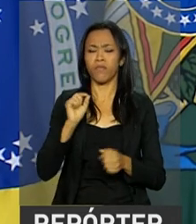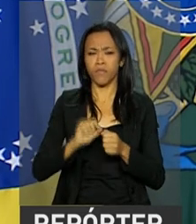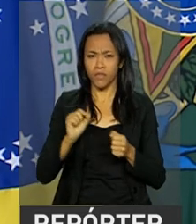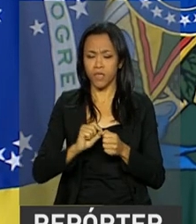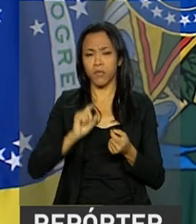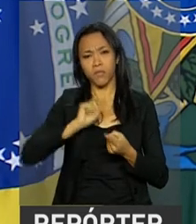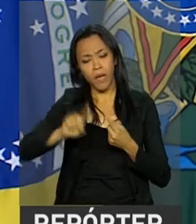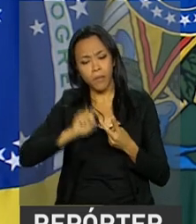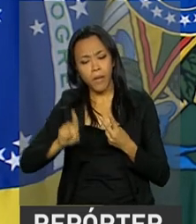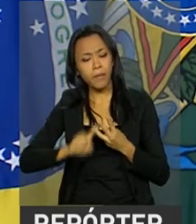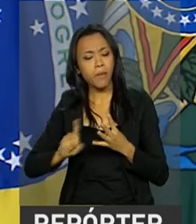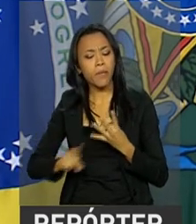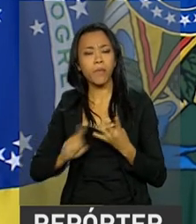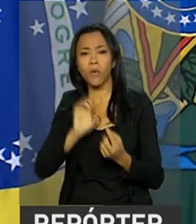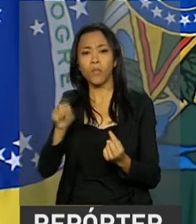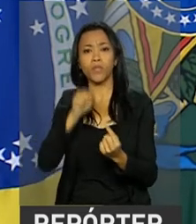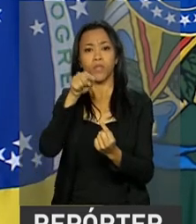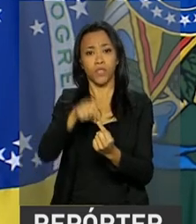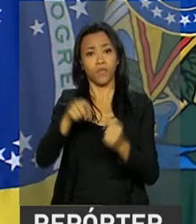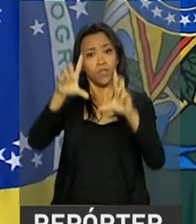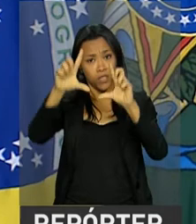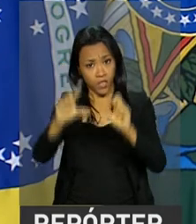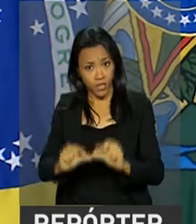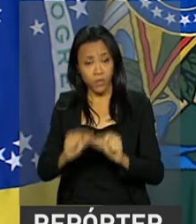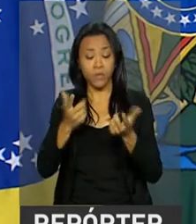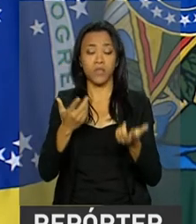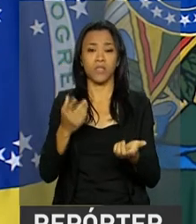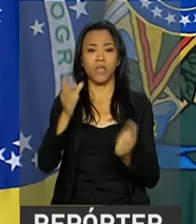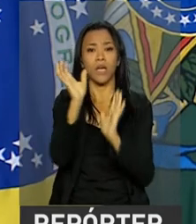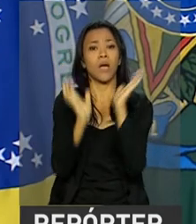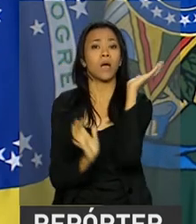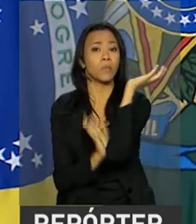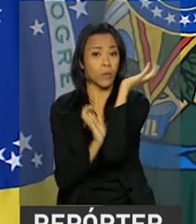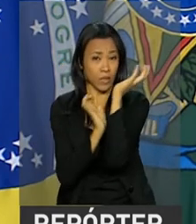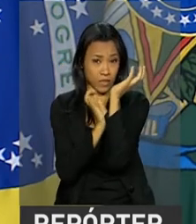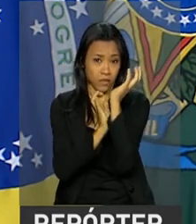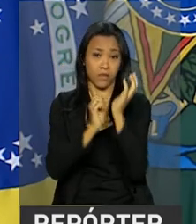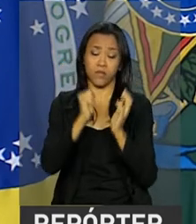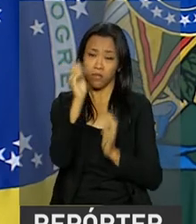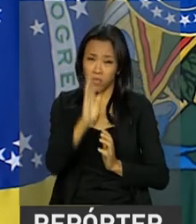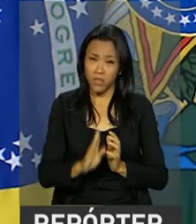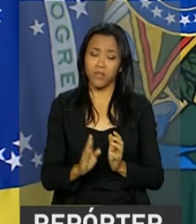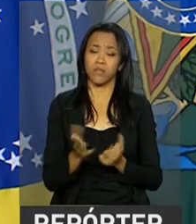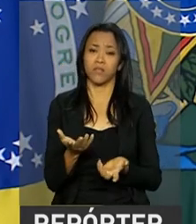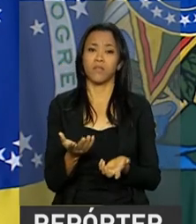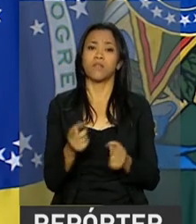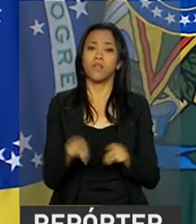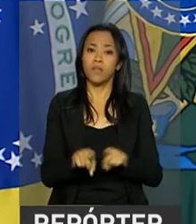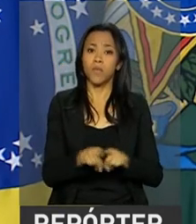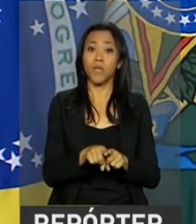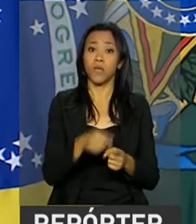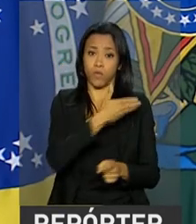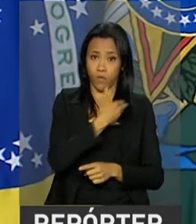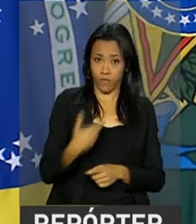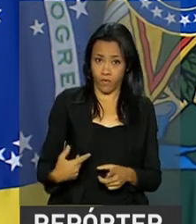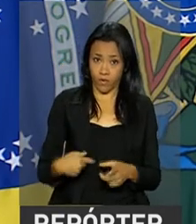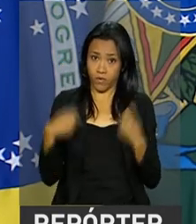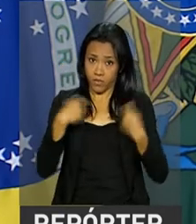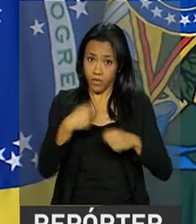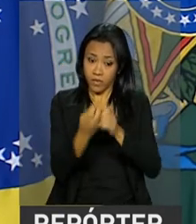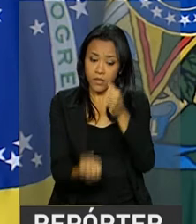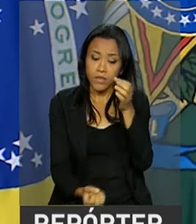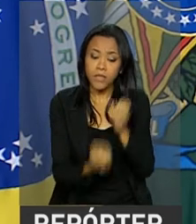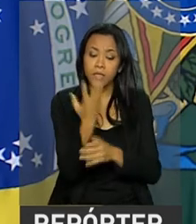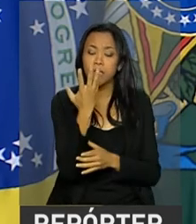desburocratizantes da administração pública brasileira. E o governo deve também criar condições, por isso